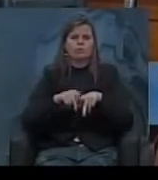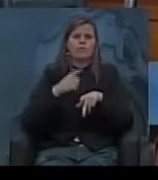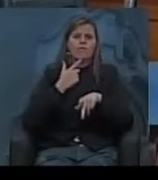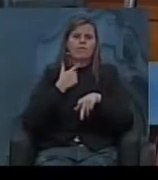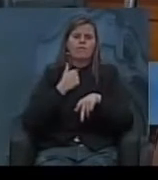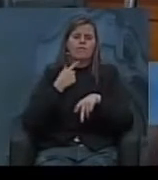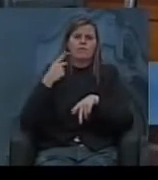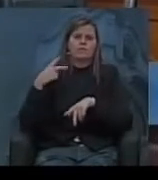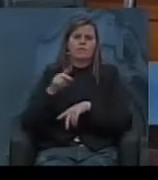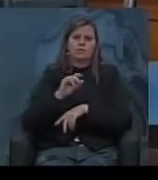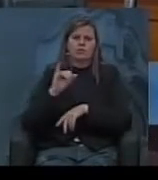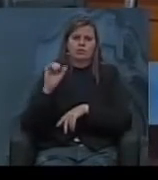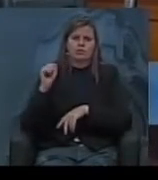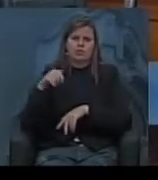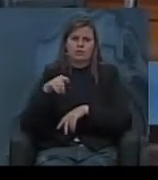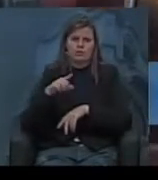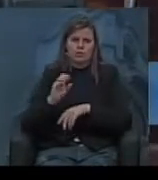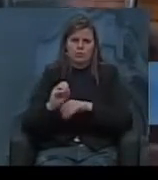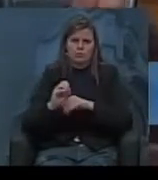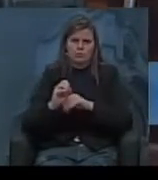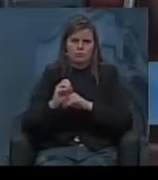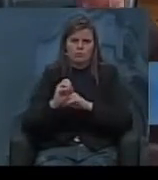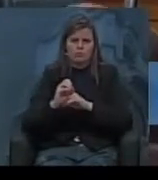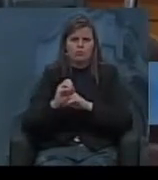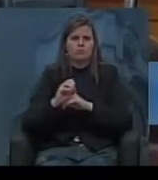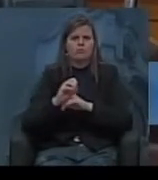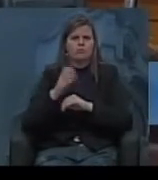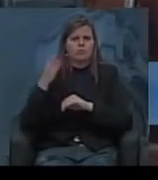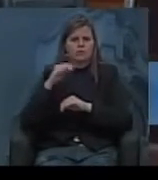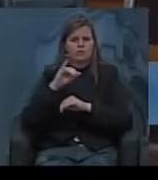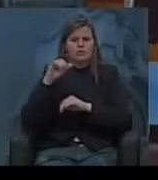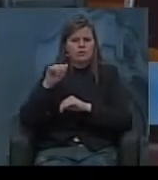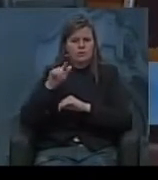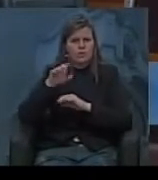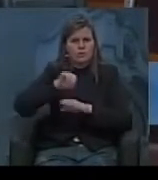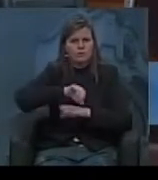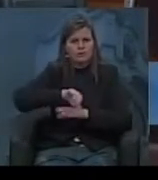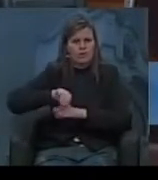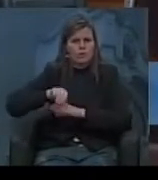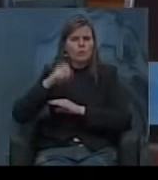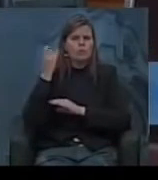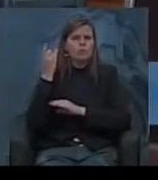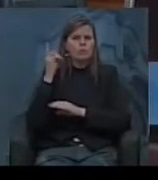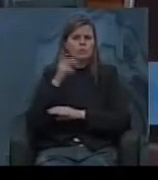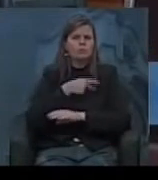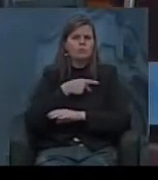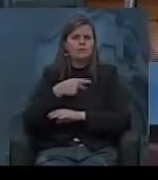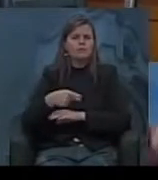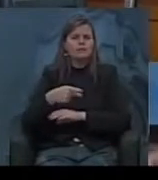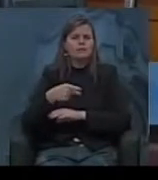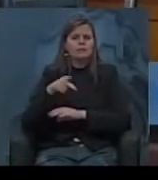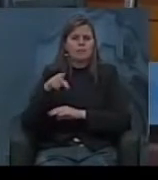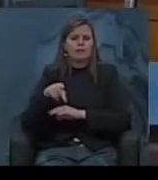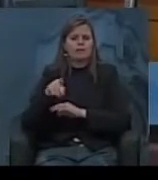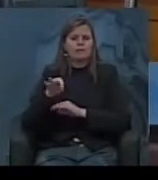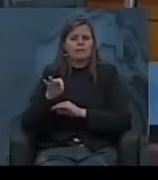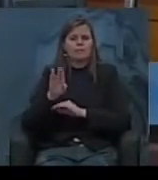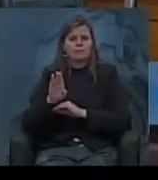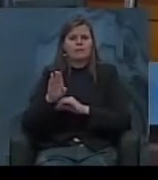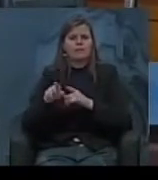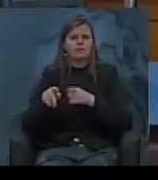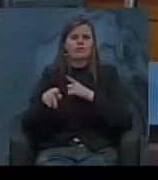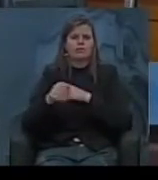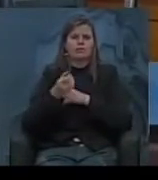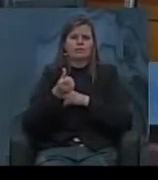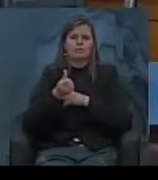de aprovação eu vou repetir João Goulart quando caiu o último presidente trabalhista do Brasil ele tinha